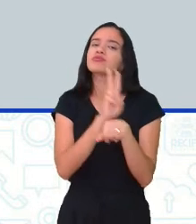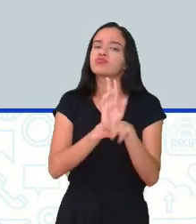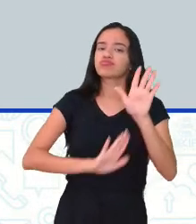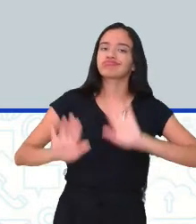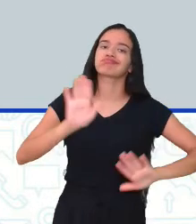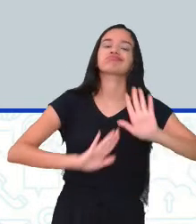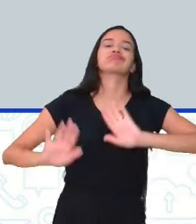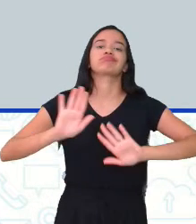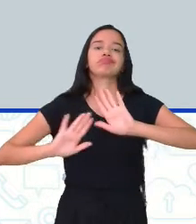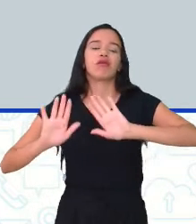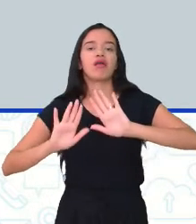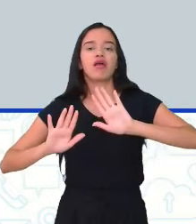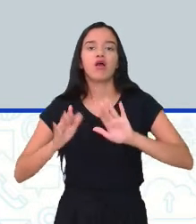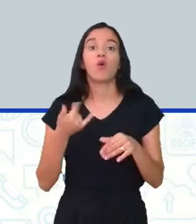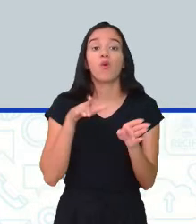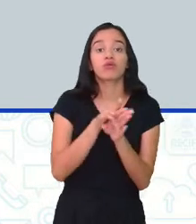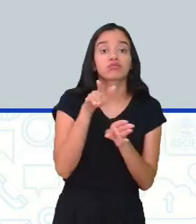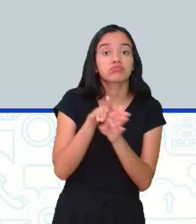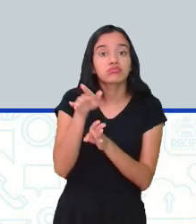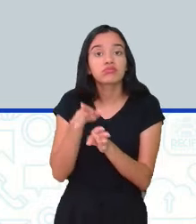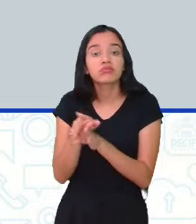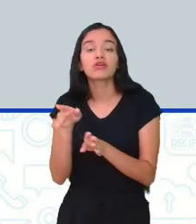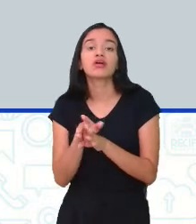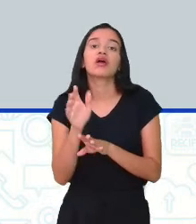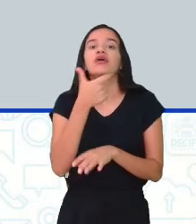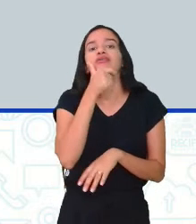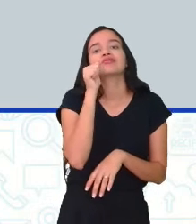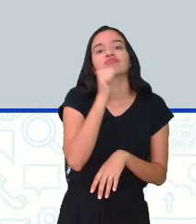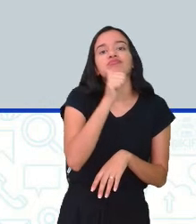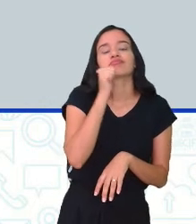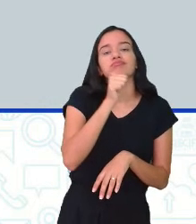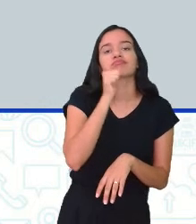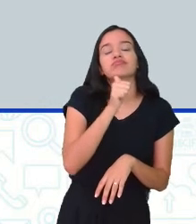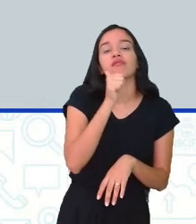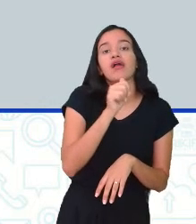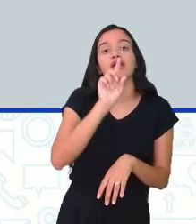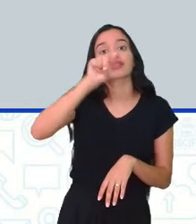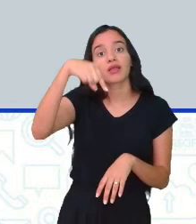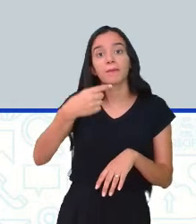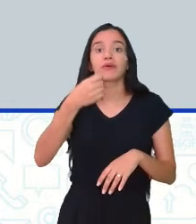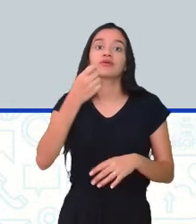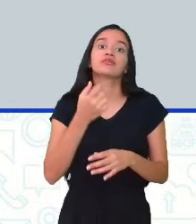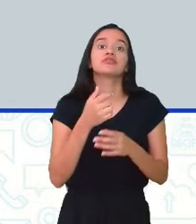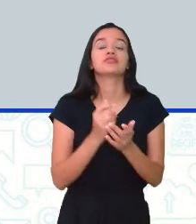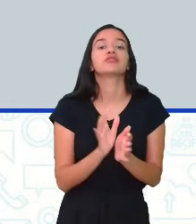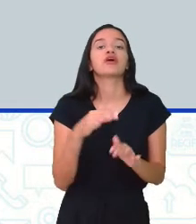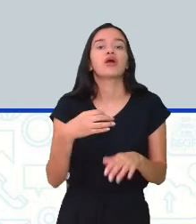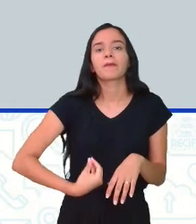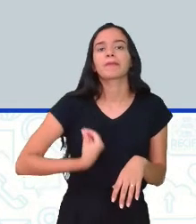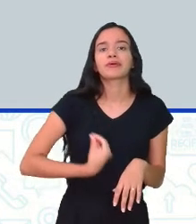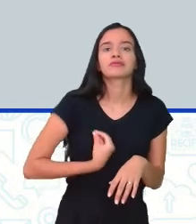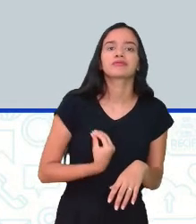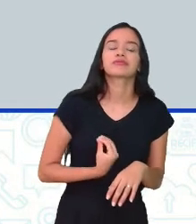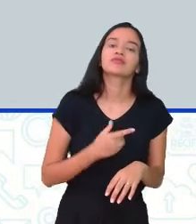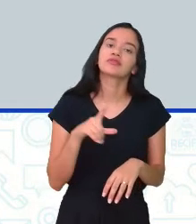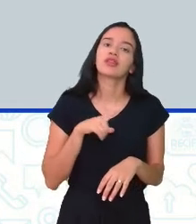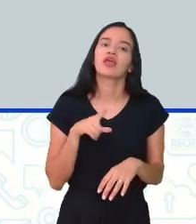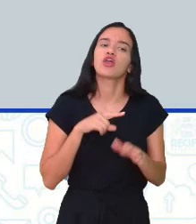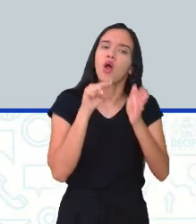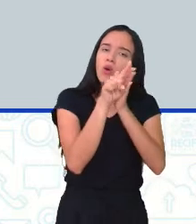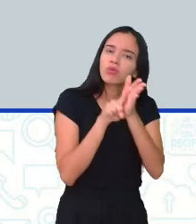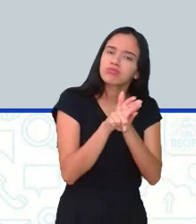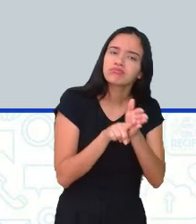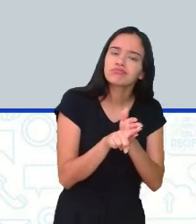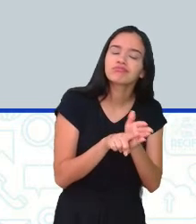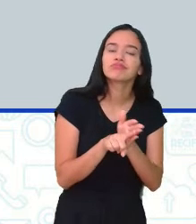Então, é recomendado que pacientes do sexo feminino, após iniciarem suas vidas sexuais, realizem consultas